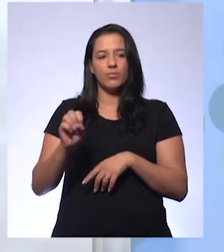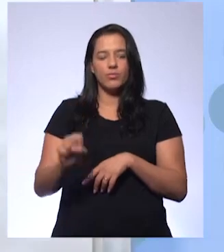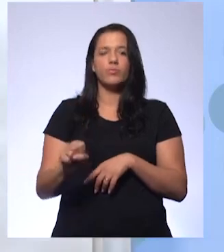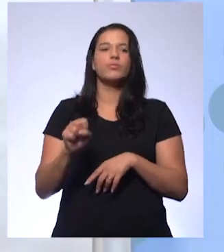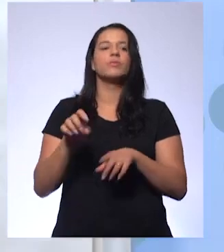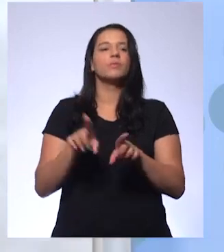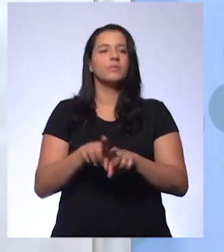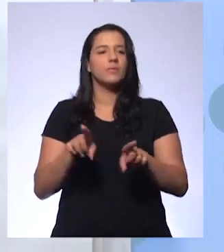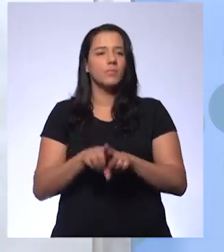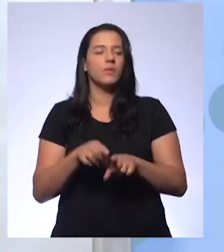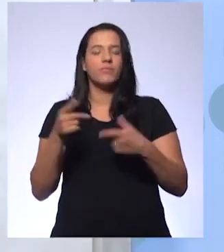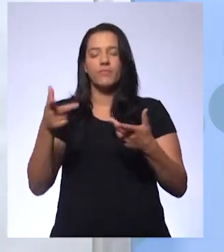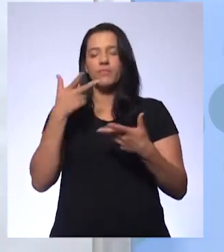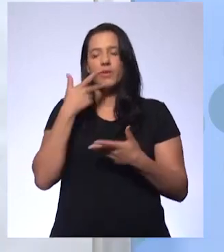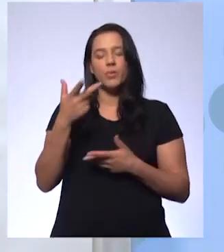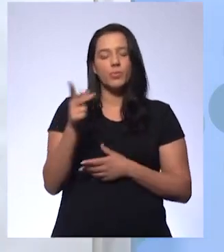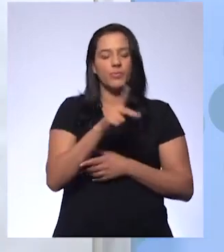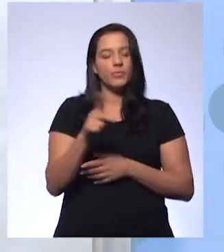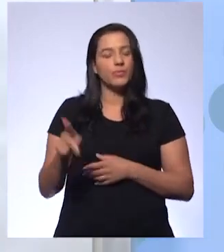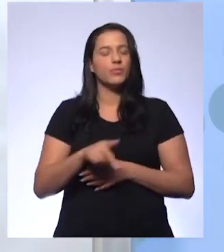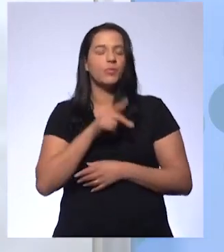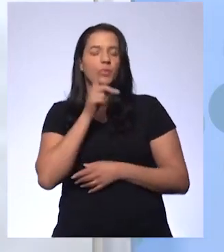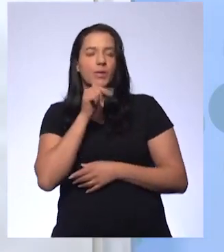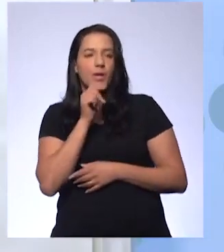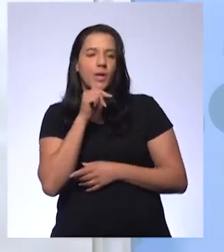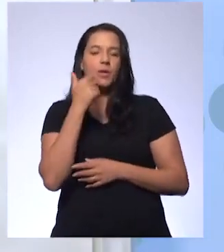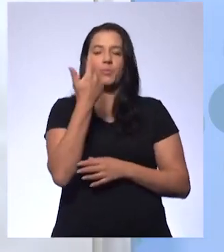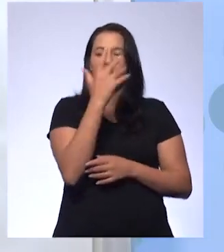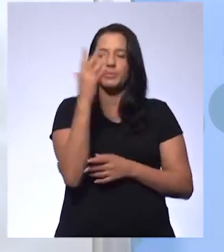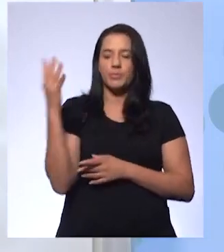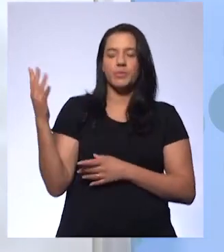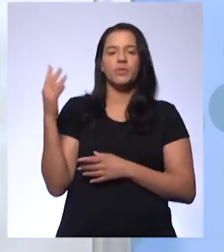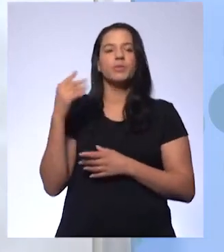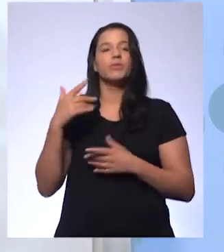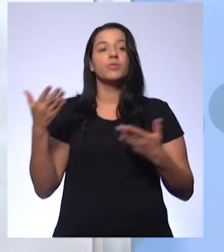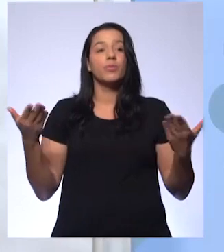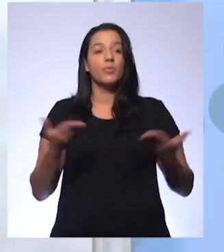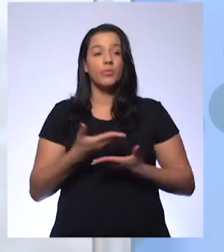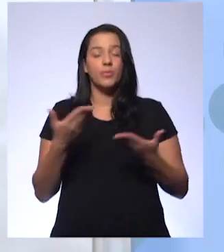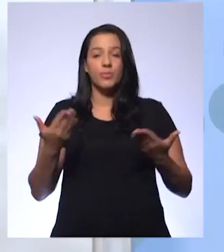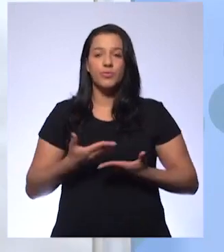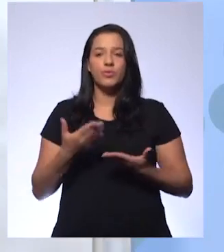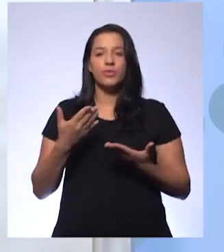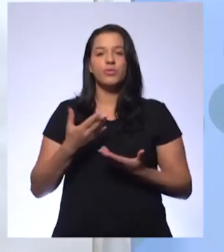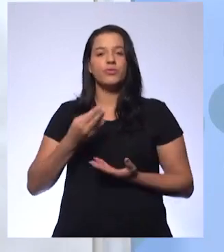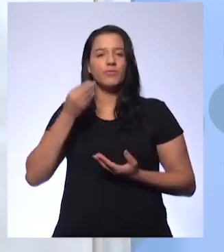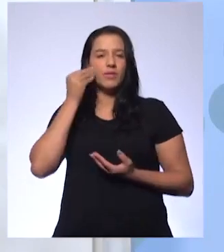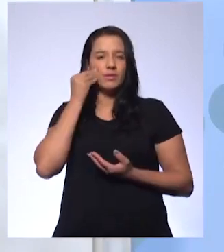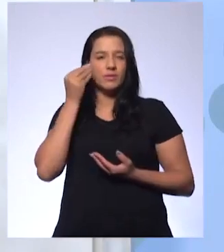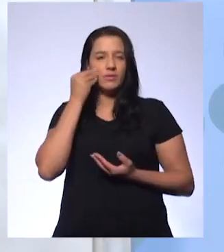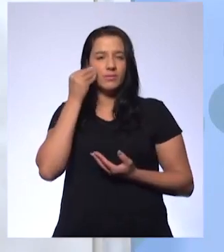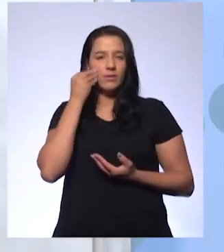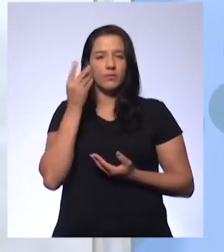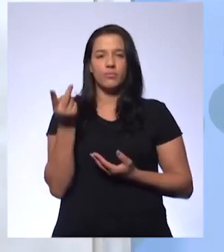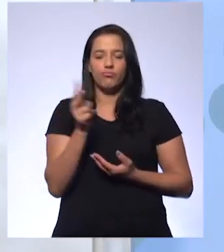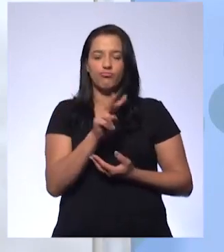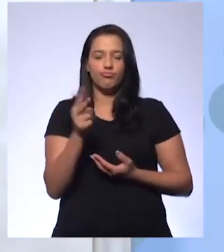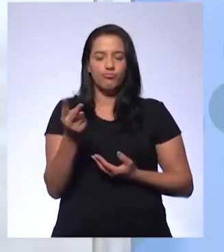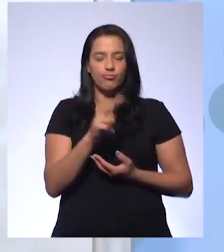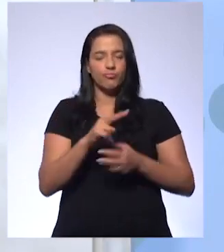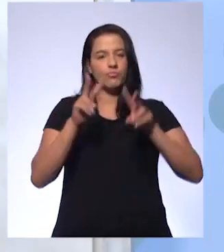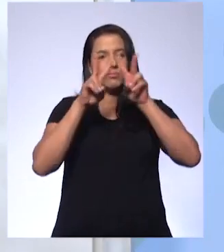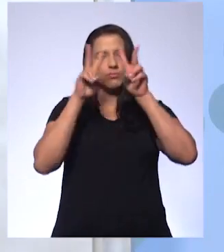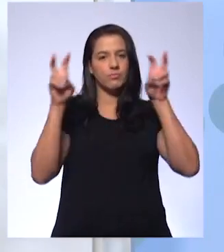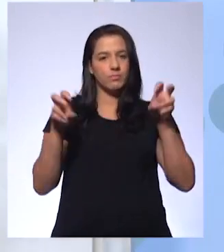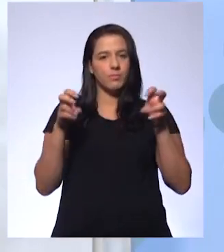aula dele sobre água, sobre meio ambiente e E aí a gente vai fazer uma amarração hoje aí desses dois assuntos. Tudo